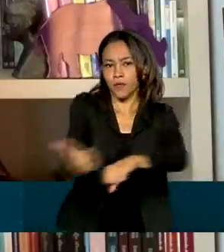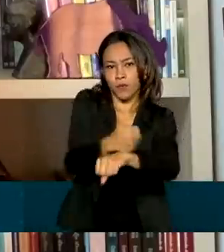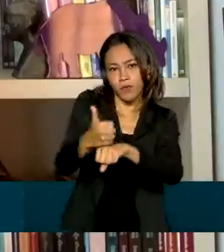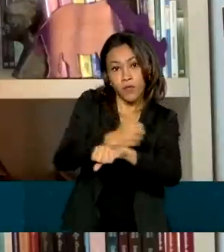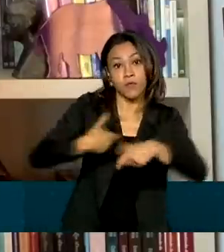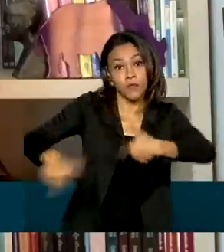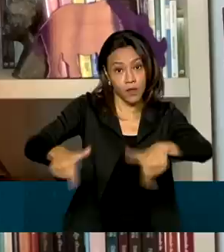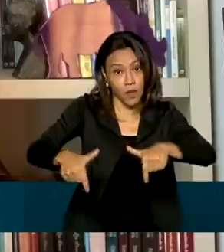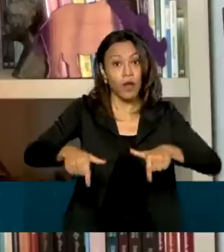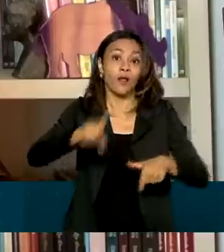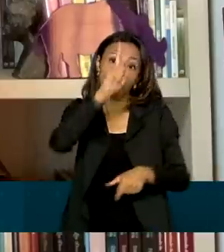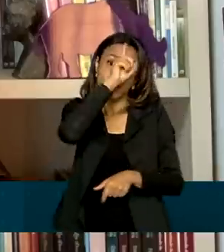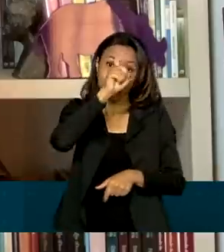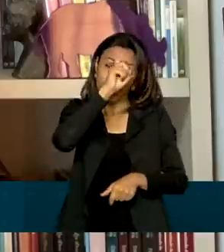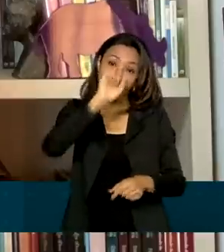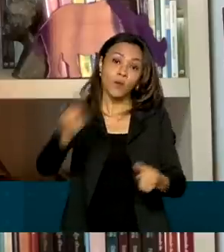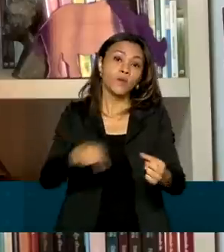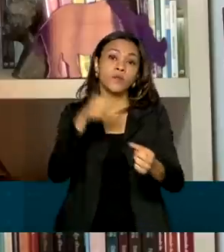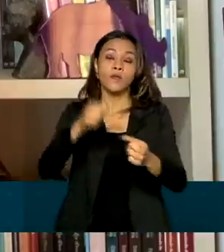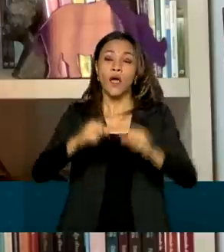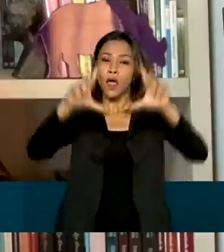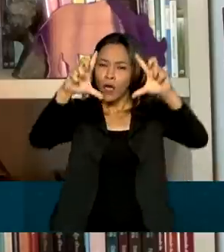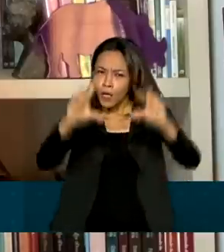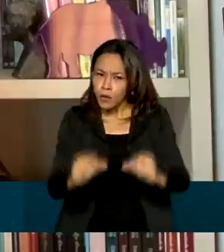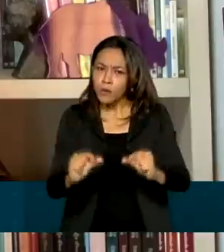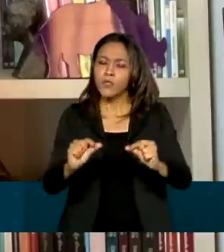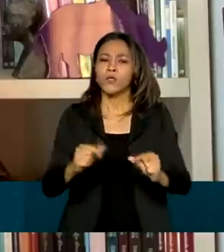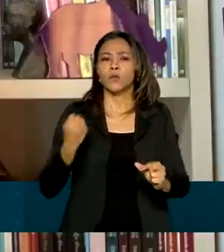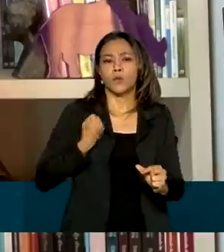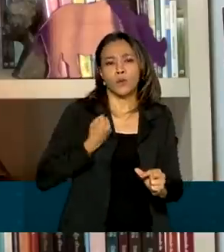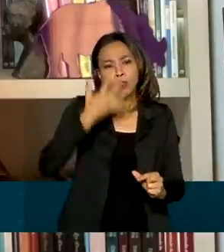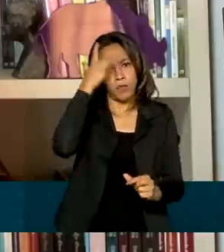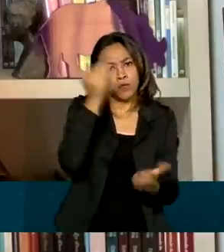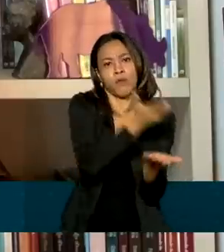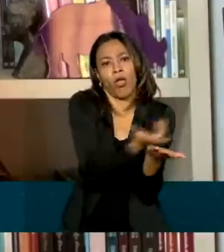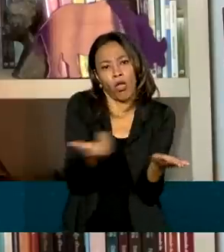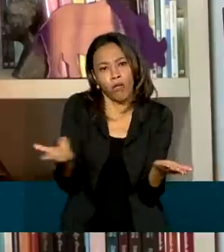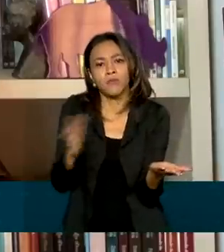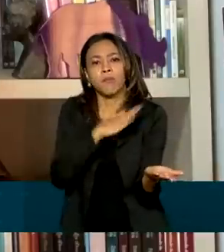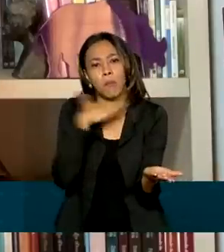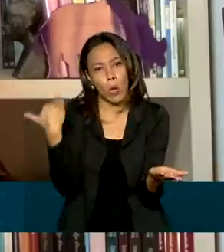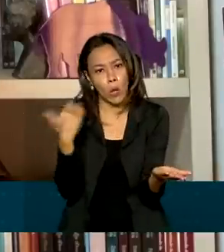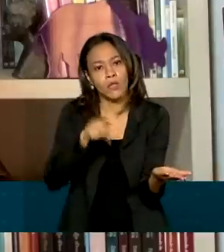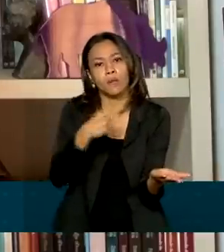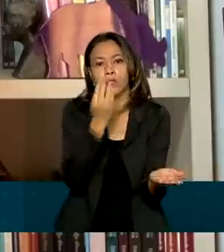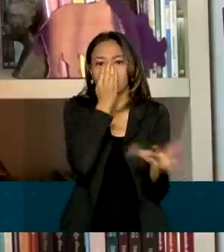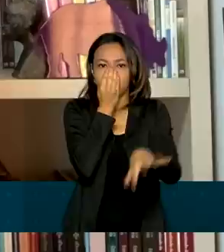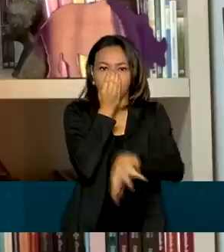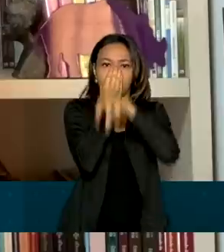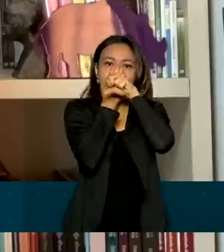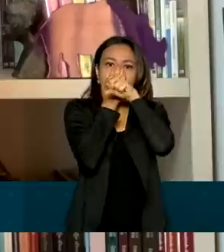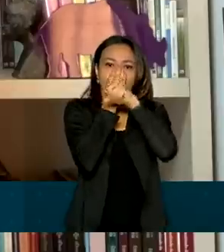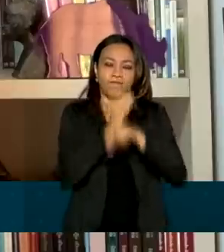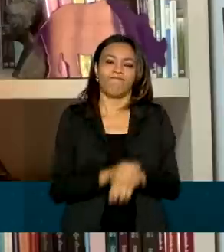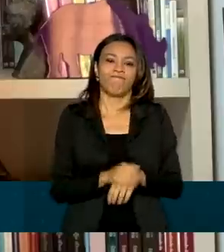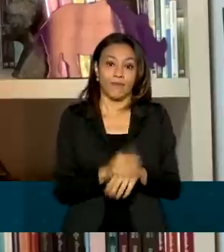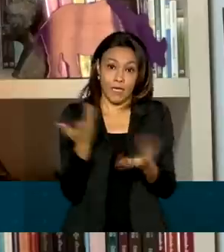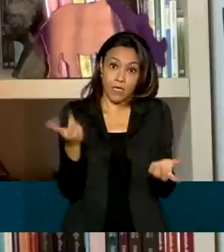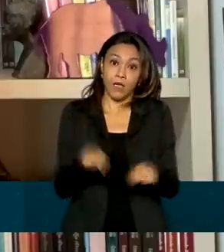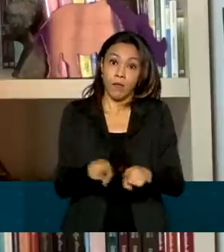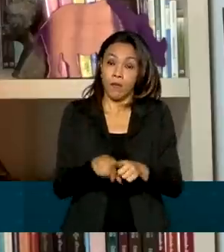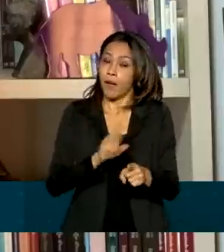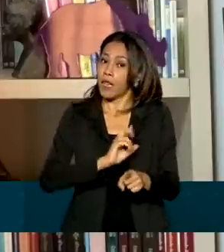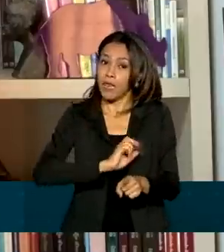frente para ajudar a reduzir o número de pacientes que morrem após a intubação. E para que não faltem